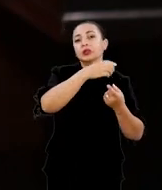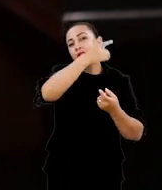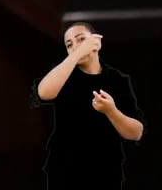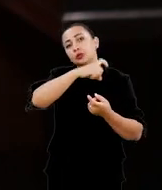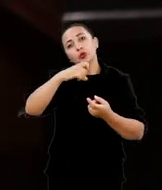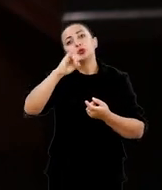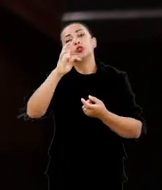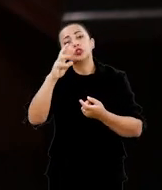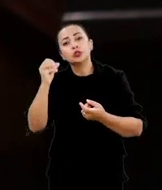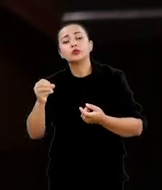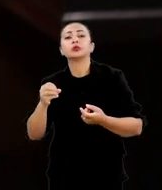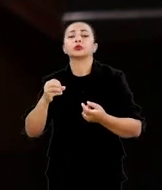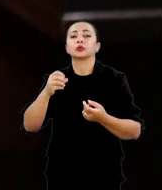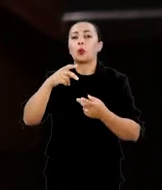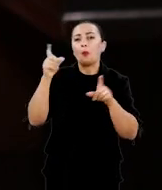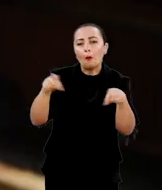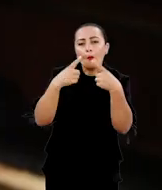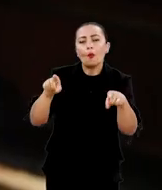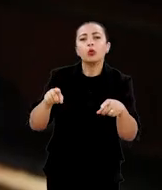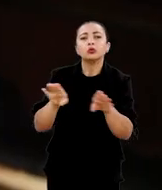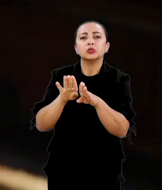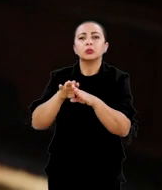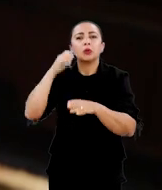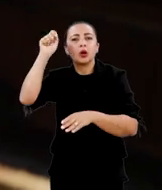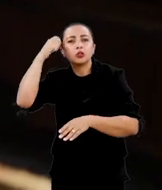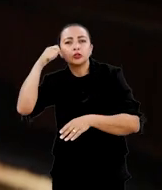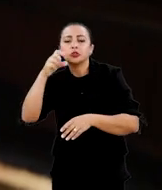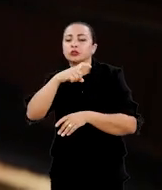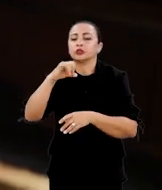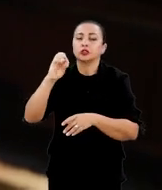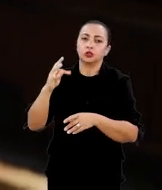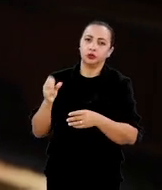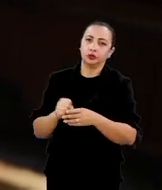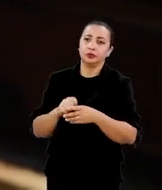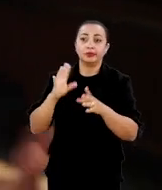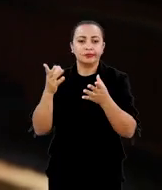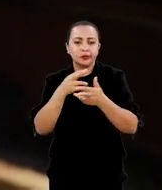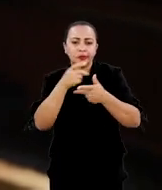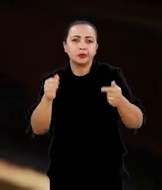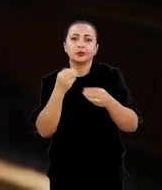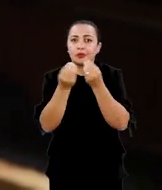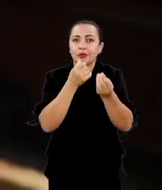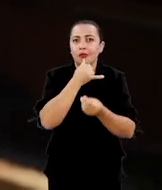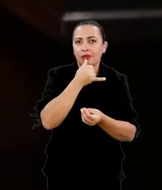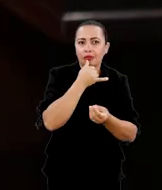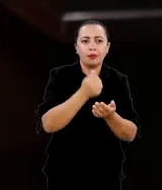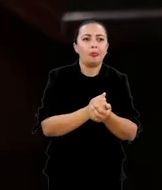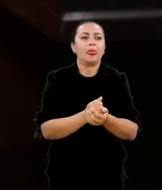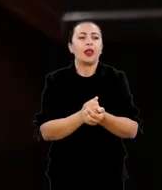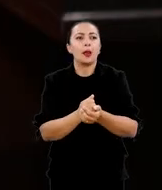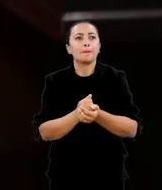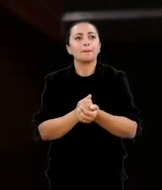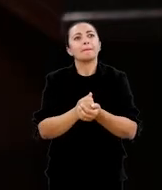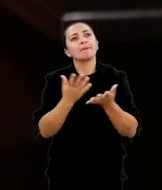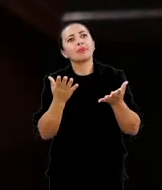Xisto do ator Xisto. Então a gente através dos jornais sabe coisas como por exemplo